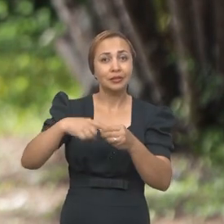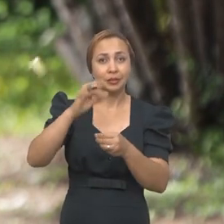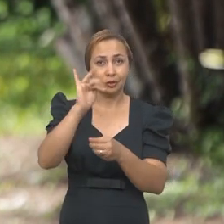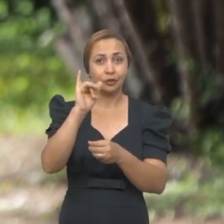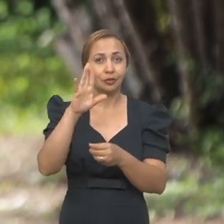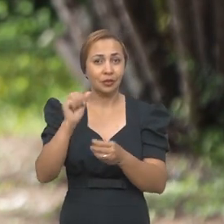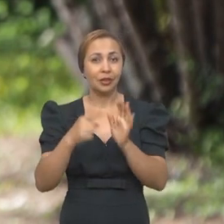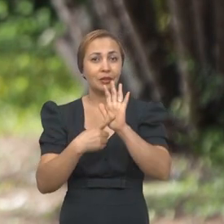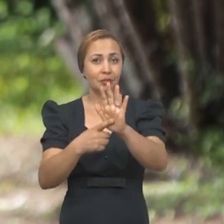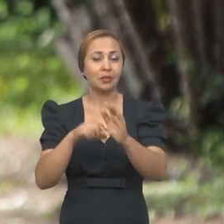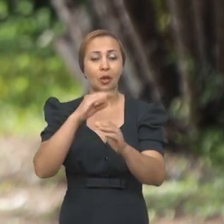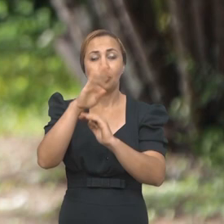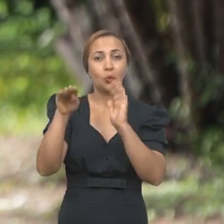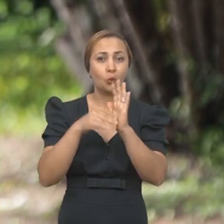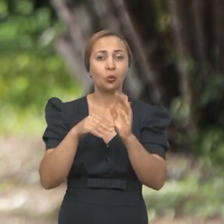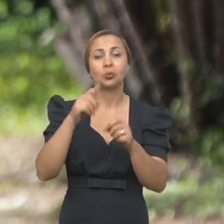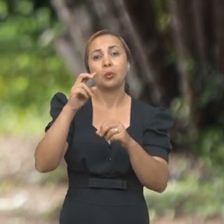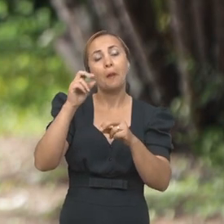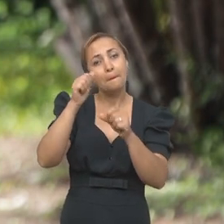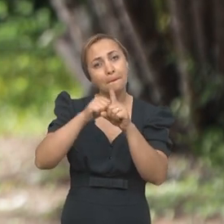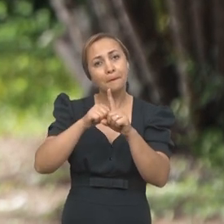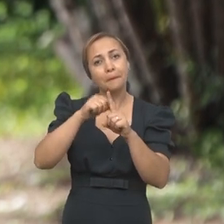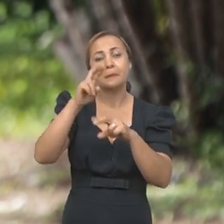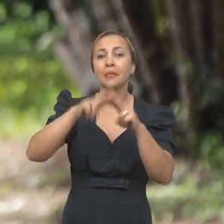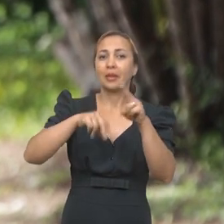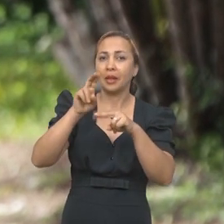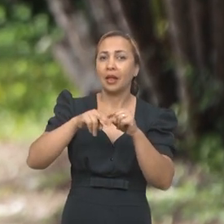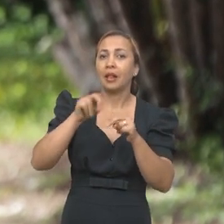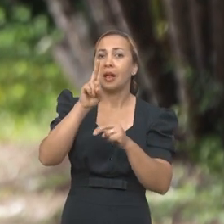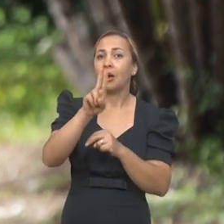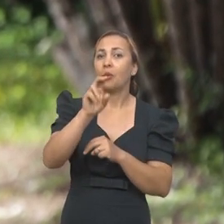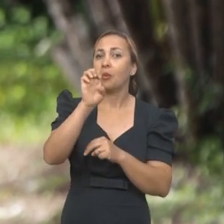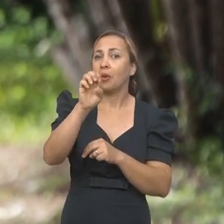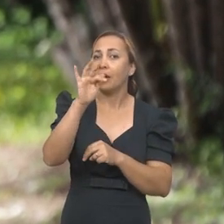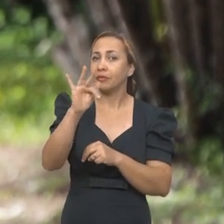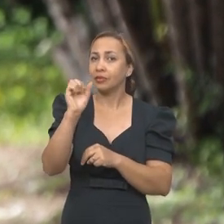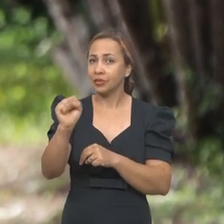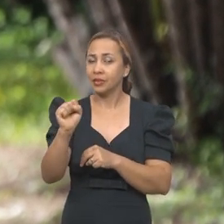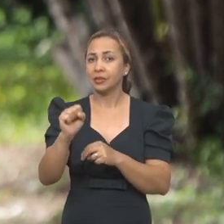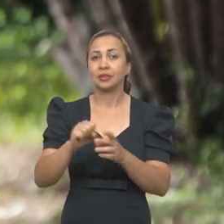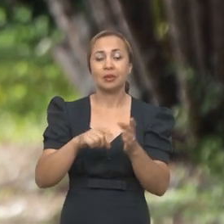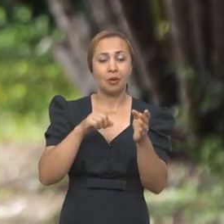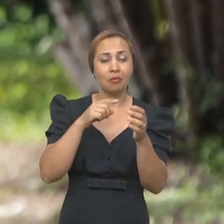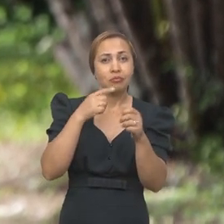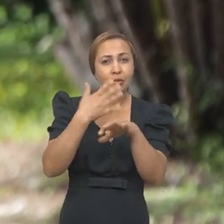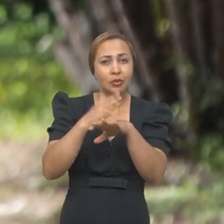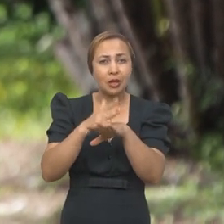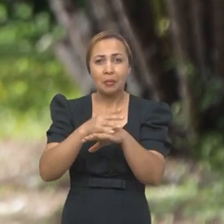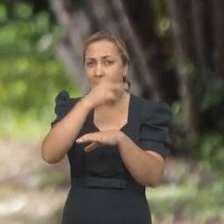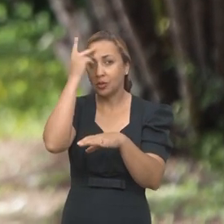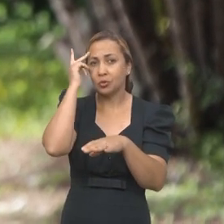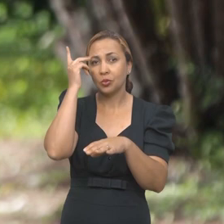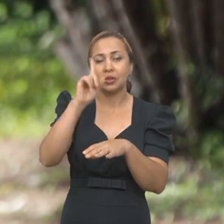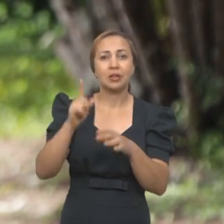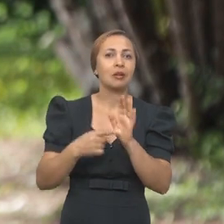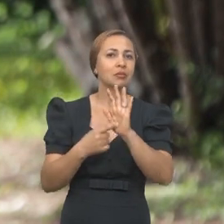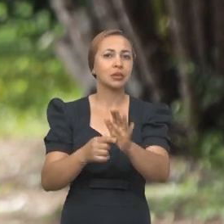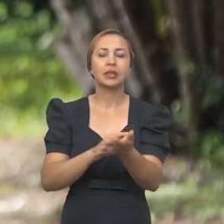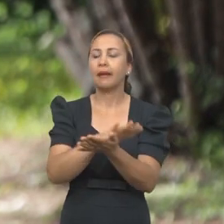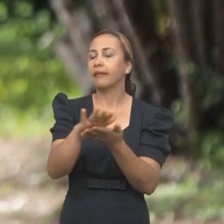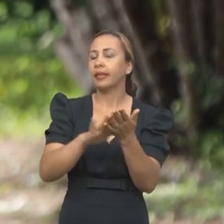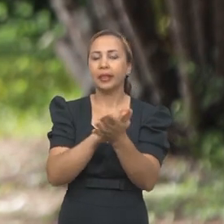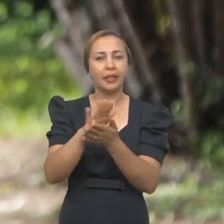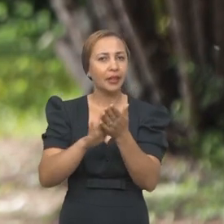Santana, e apresentada no último mês de junho aqui na Uefes. Os testes foram realizados em pessoas que não